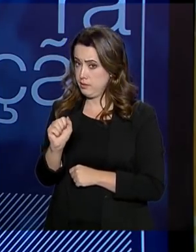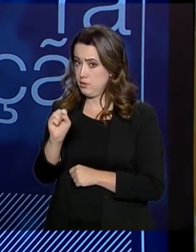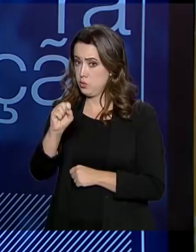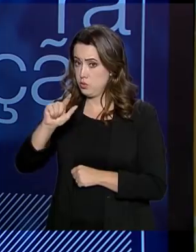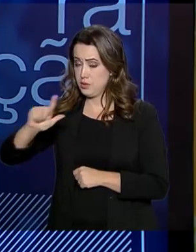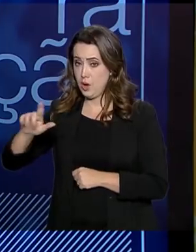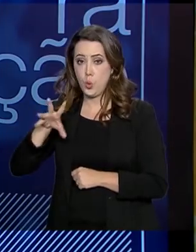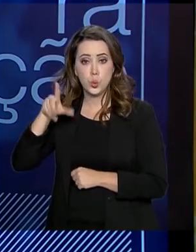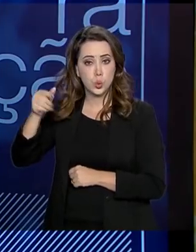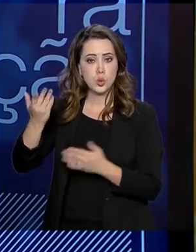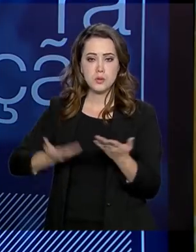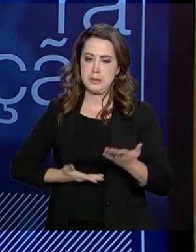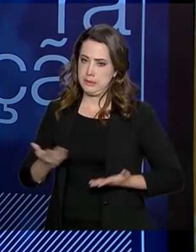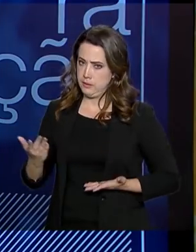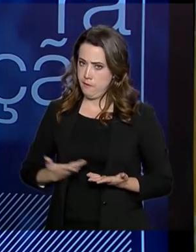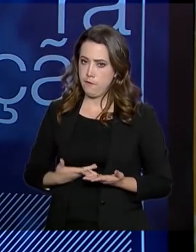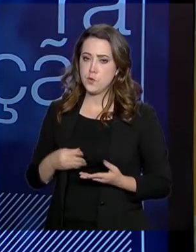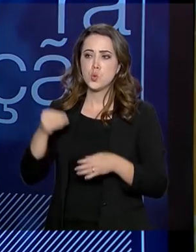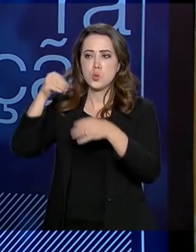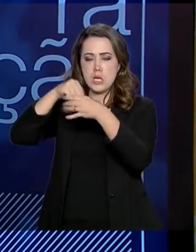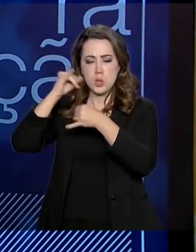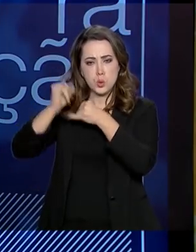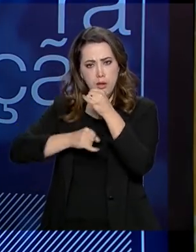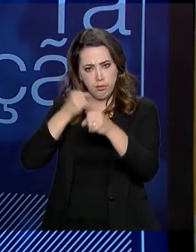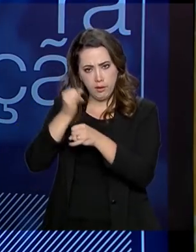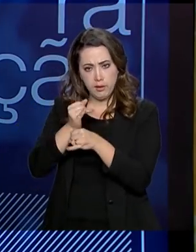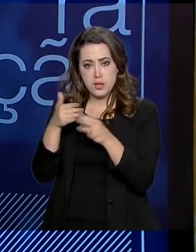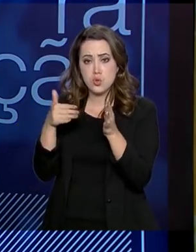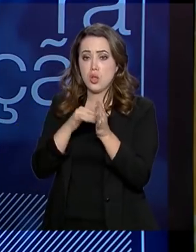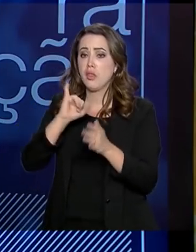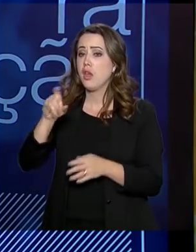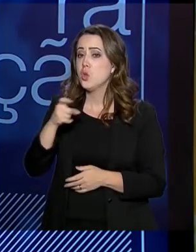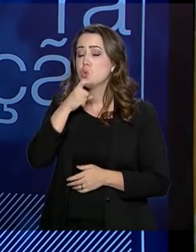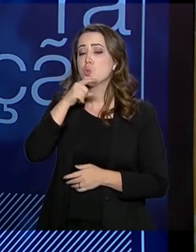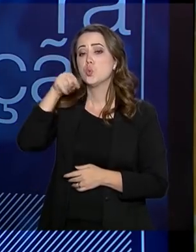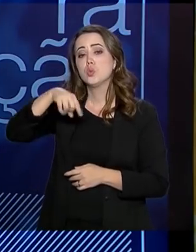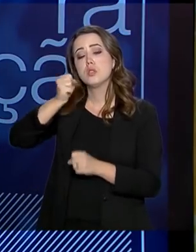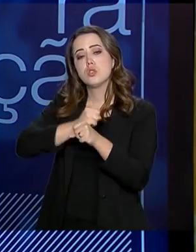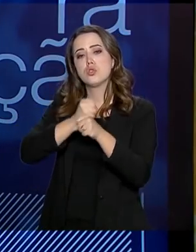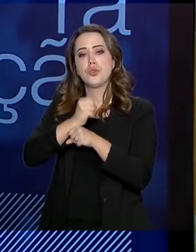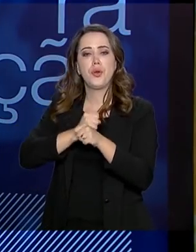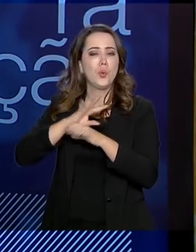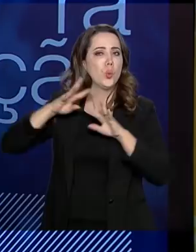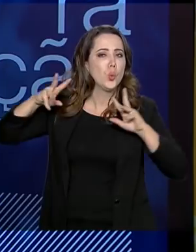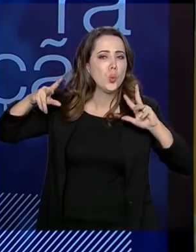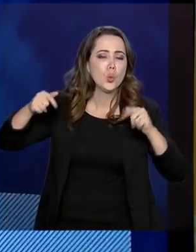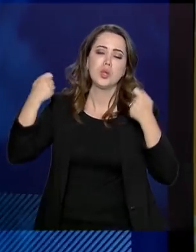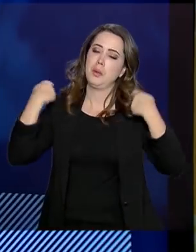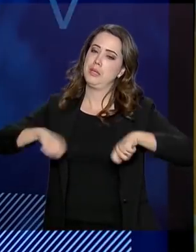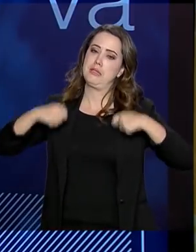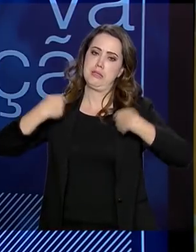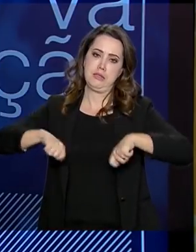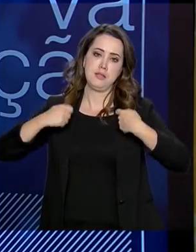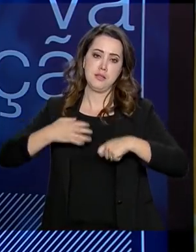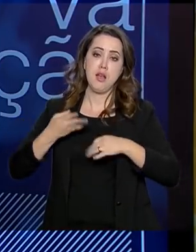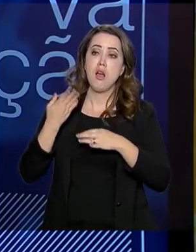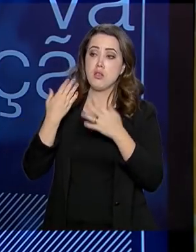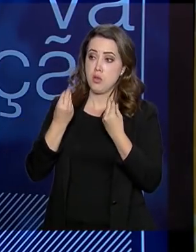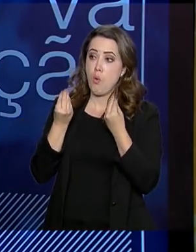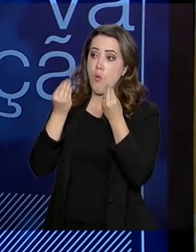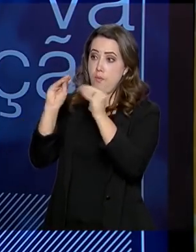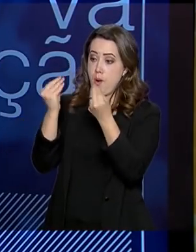desse ano. Então, todos os requerimentos, solicitação de benefícios, extratos, segunda via, todos os serviços do INSS estarão